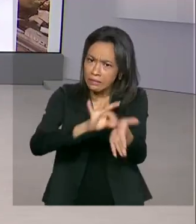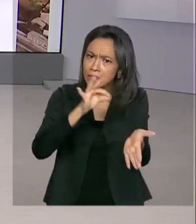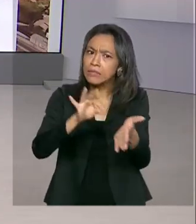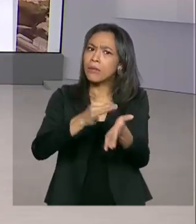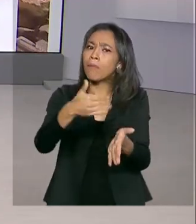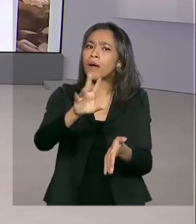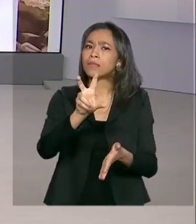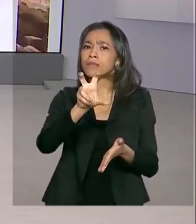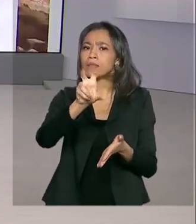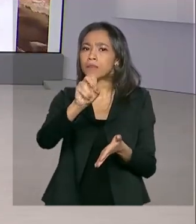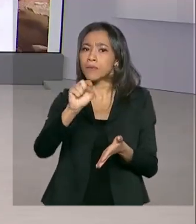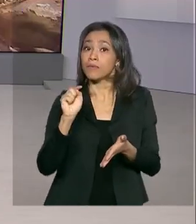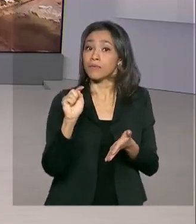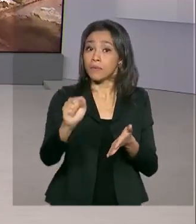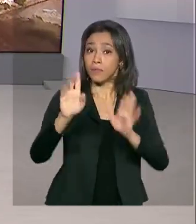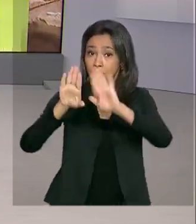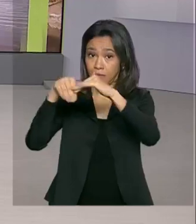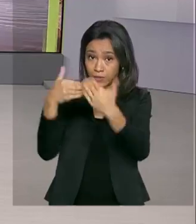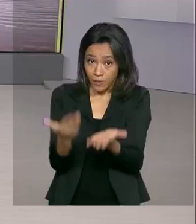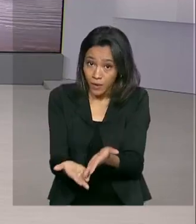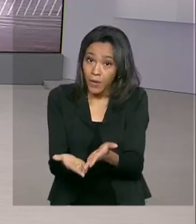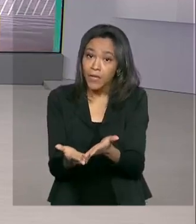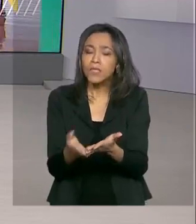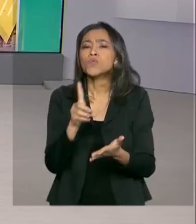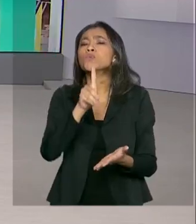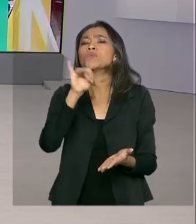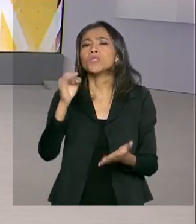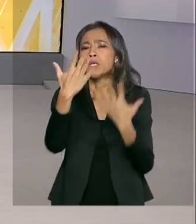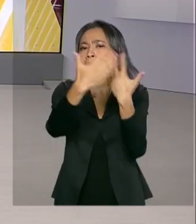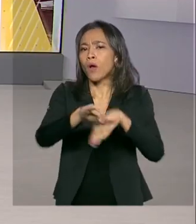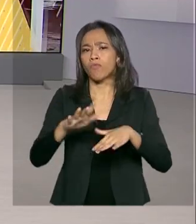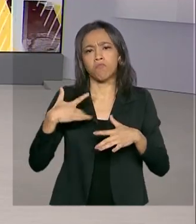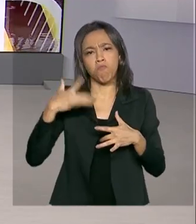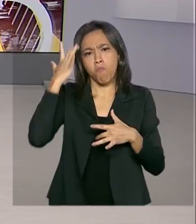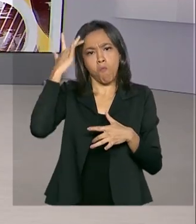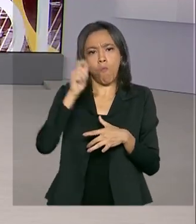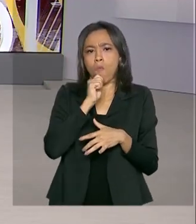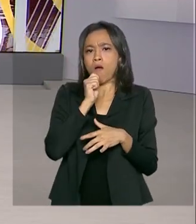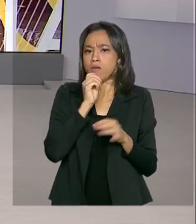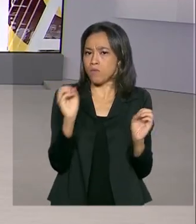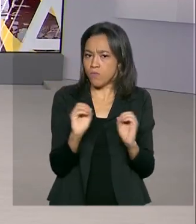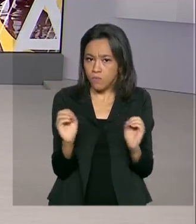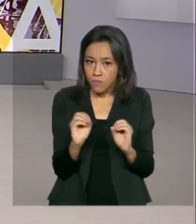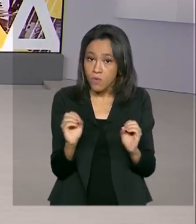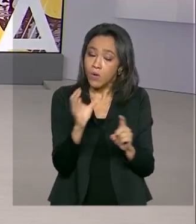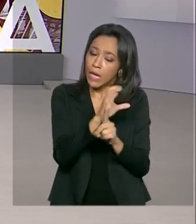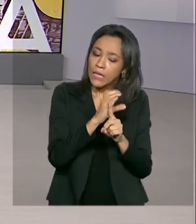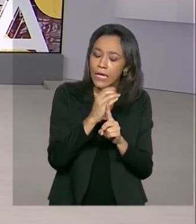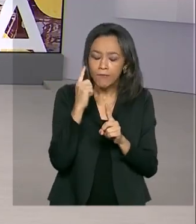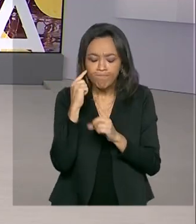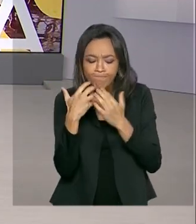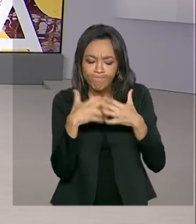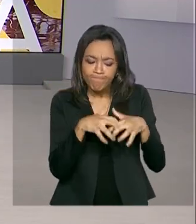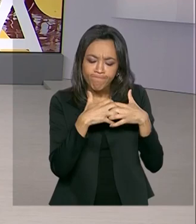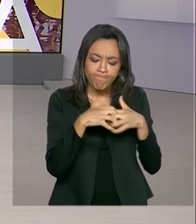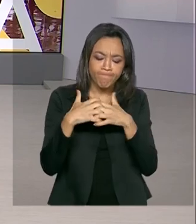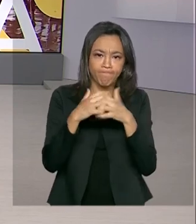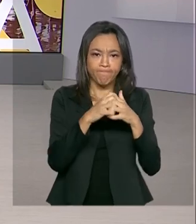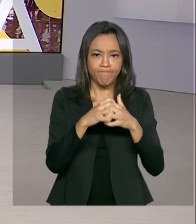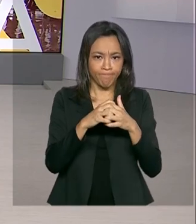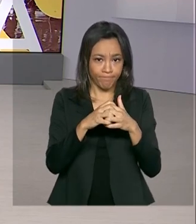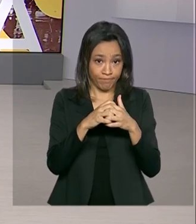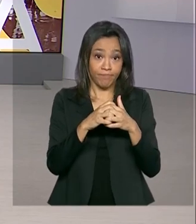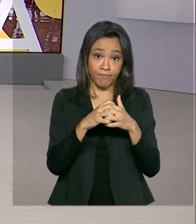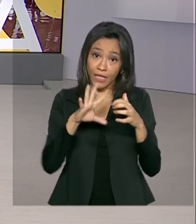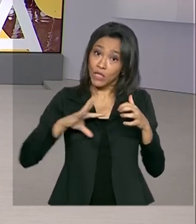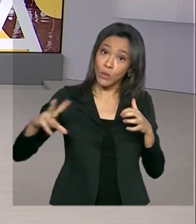50 mil escolas. A data da prova ainda não foi definida. O calendário está em estudo para todos os estudantes, para